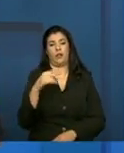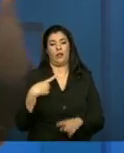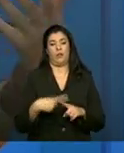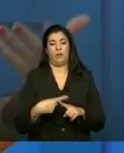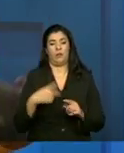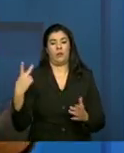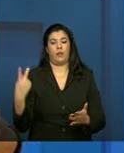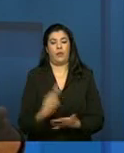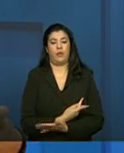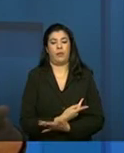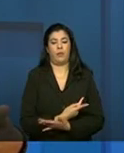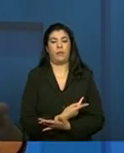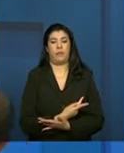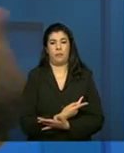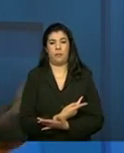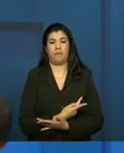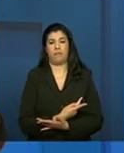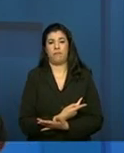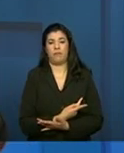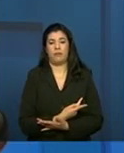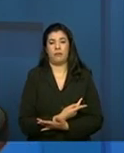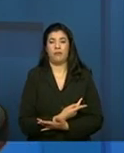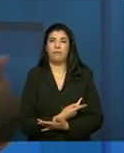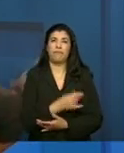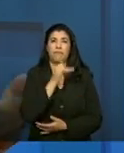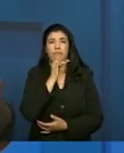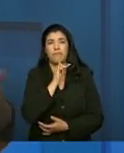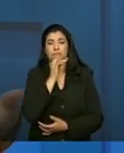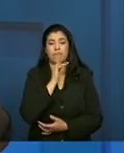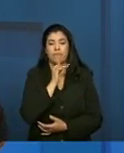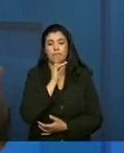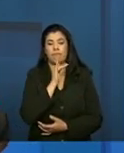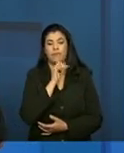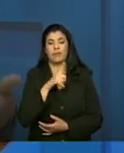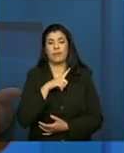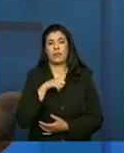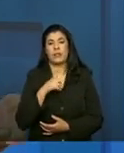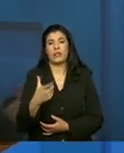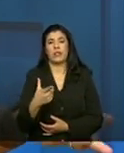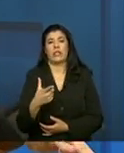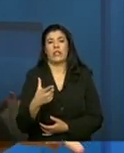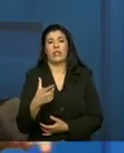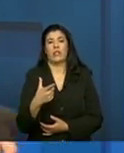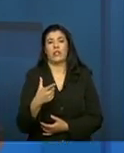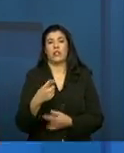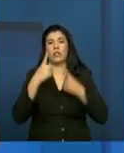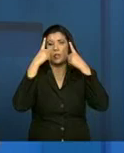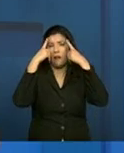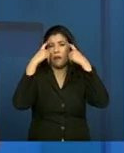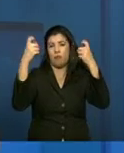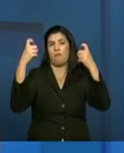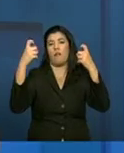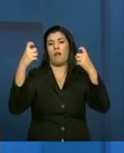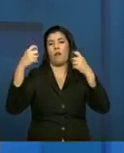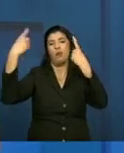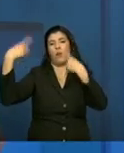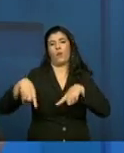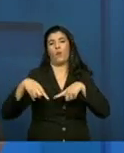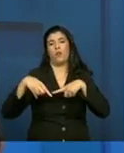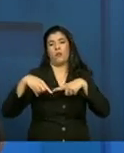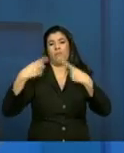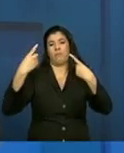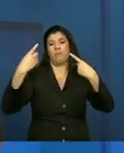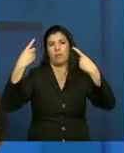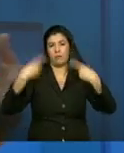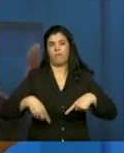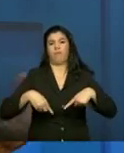situações, vamos dizer, de violação de direitos. Mas o